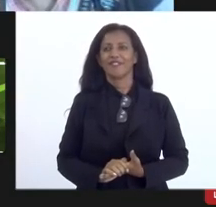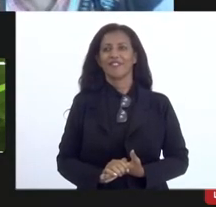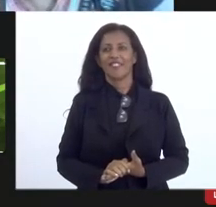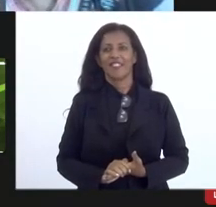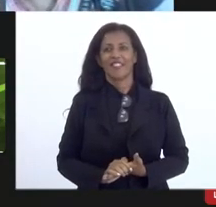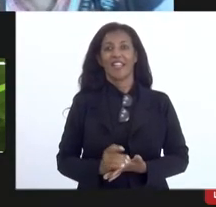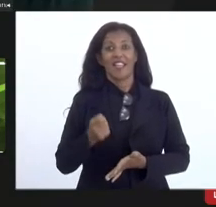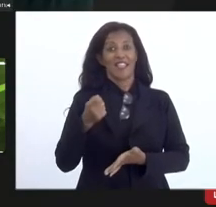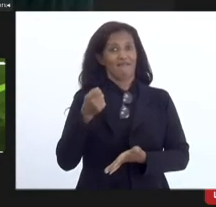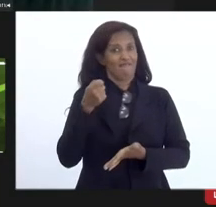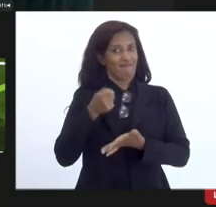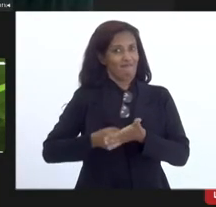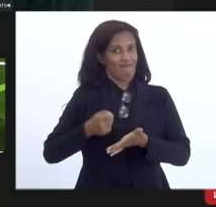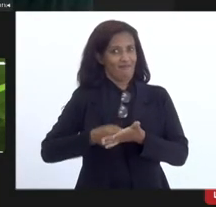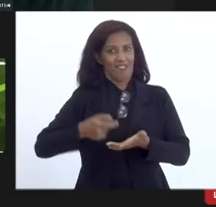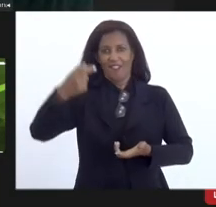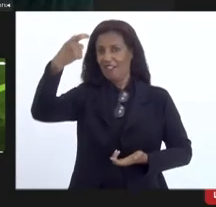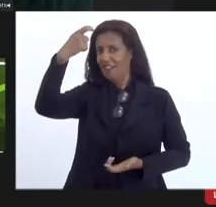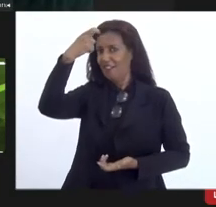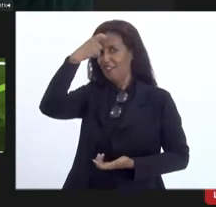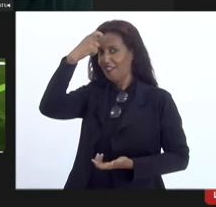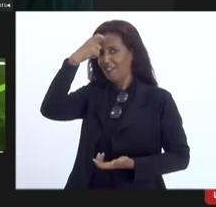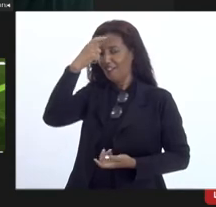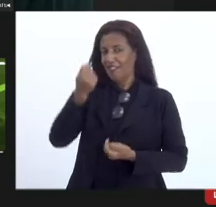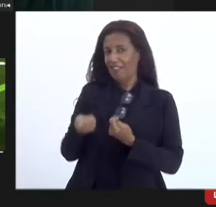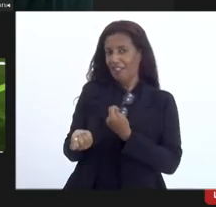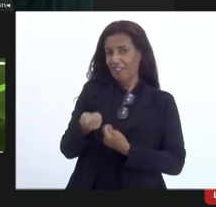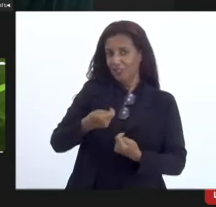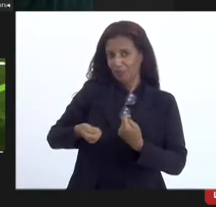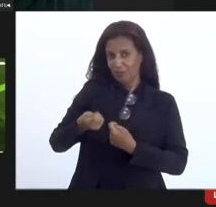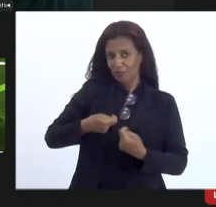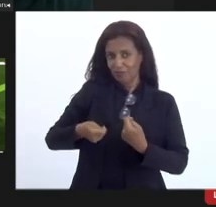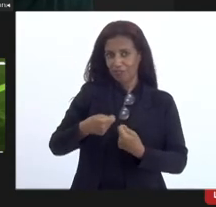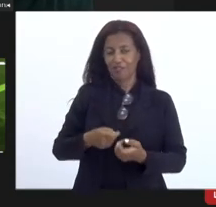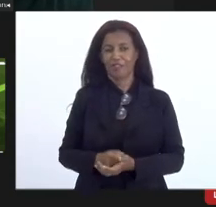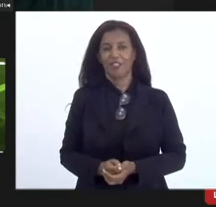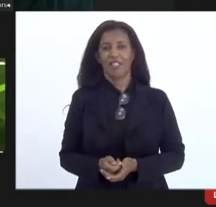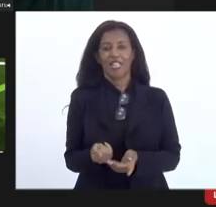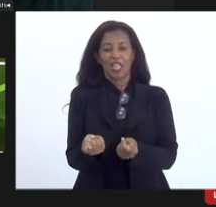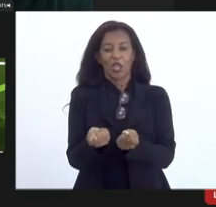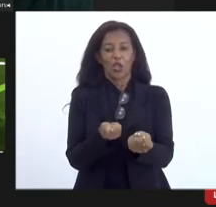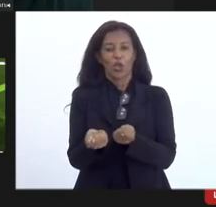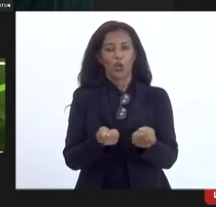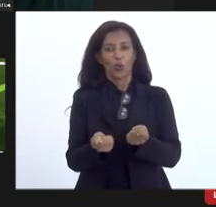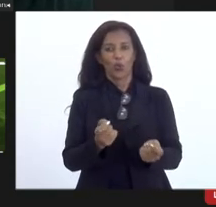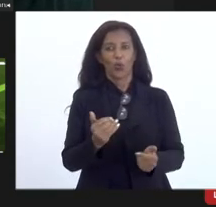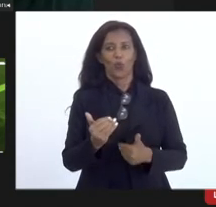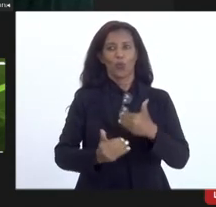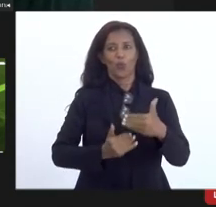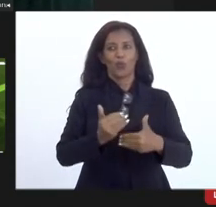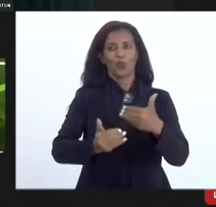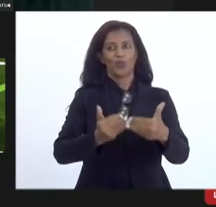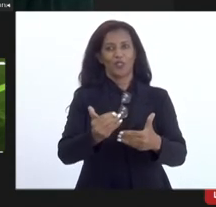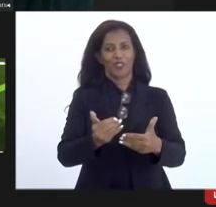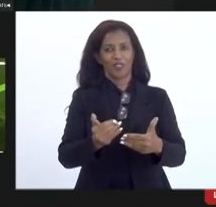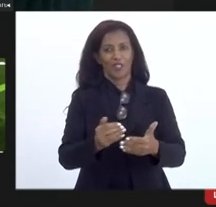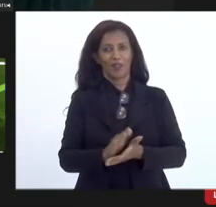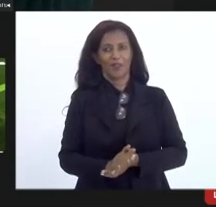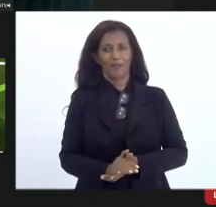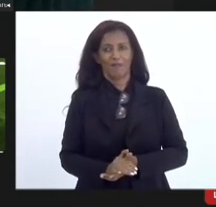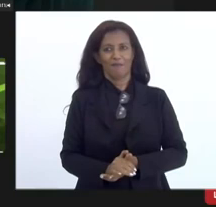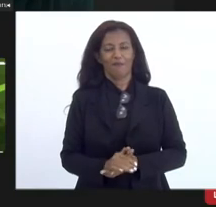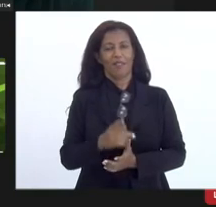Eficiência, racionalidade administrativa e economia processual. No PL